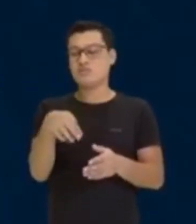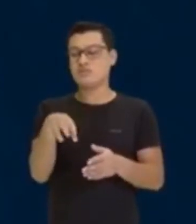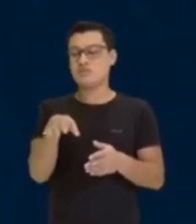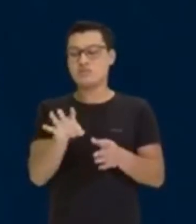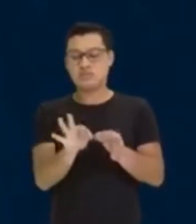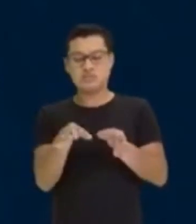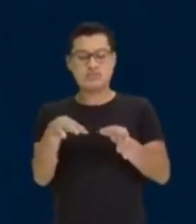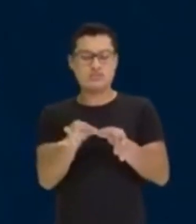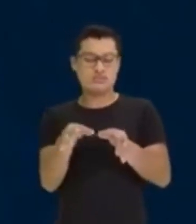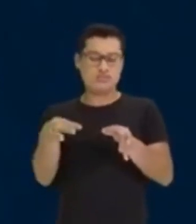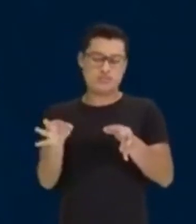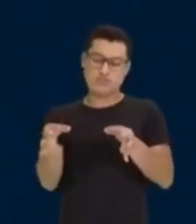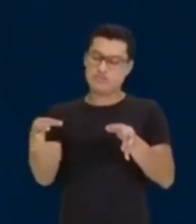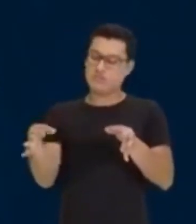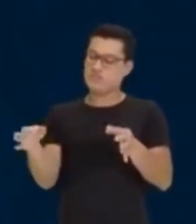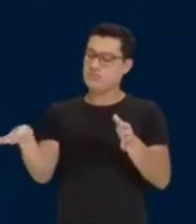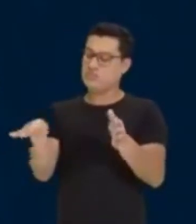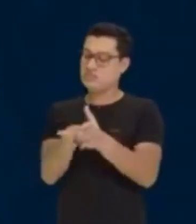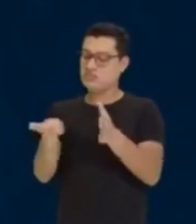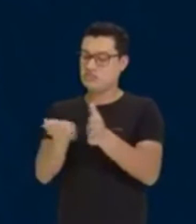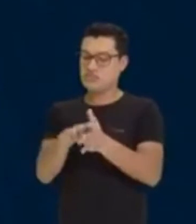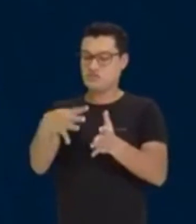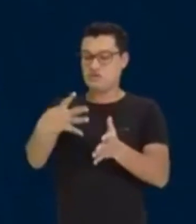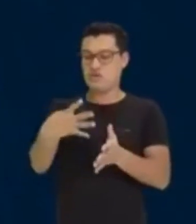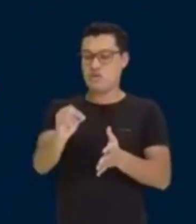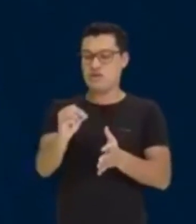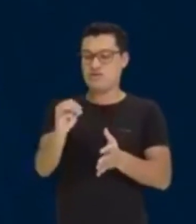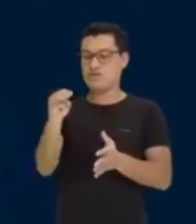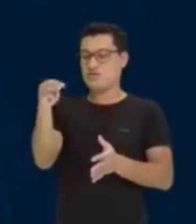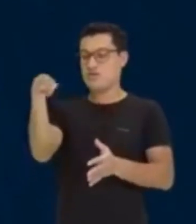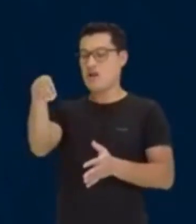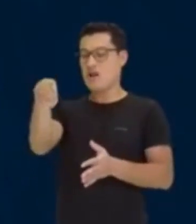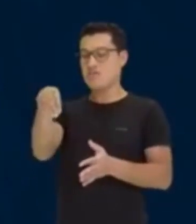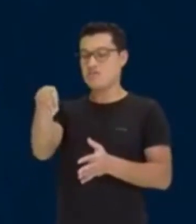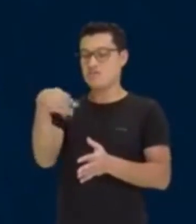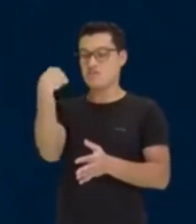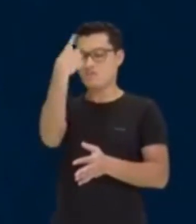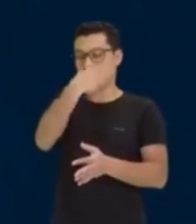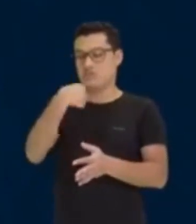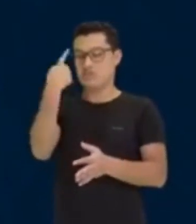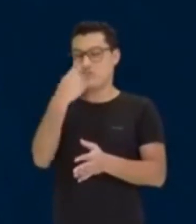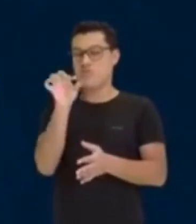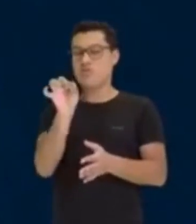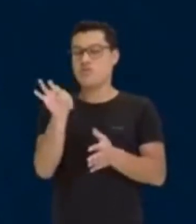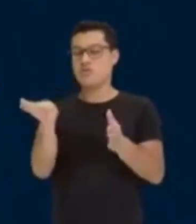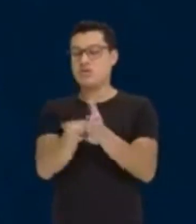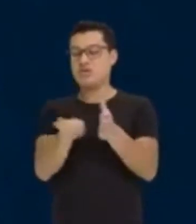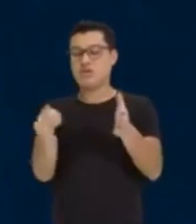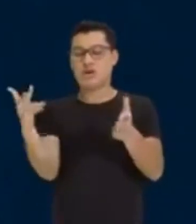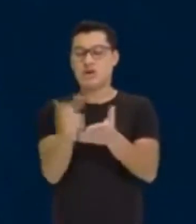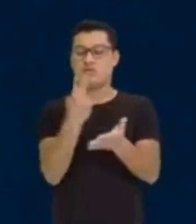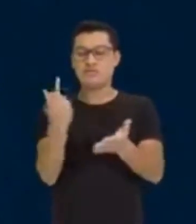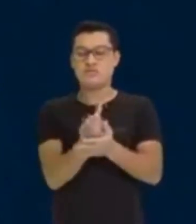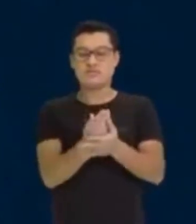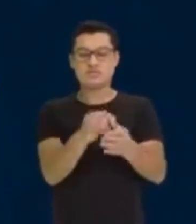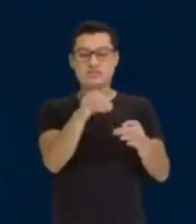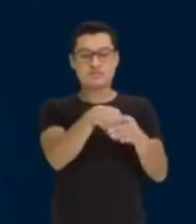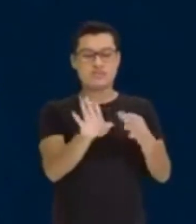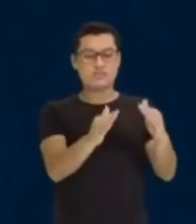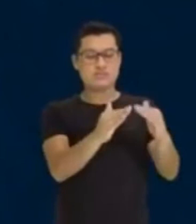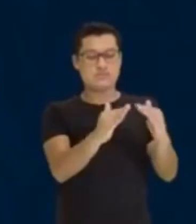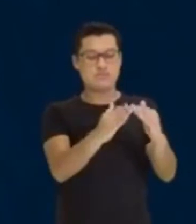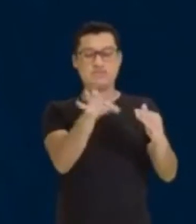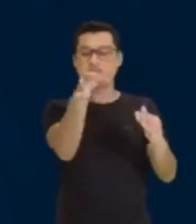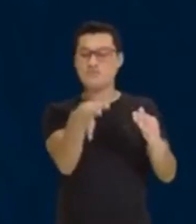andando, sem suar, ele chega em 40 minutos. Acontece que ele saiu da casa dele, em certa hora, certo